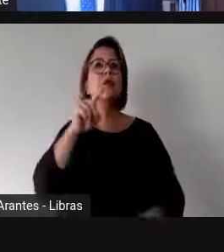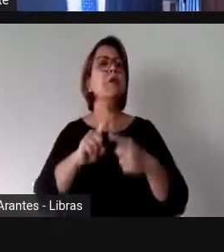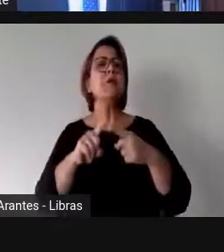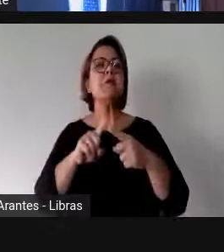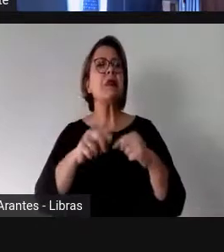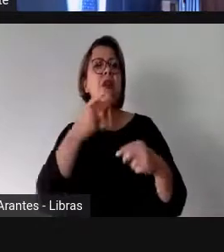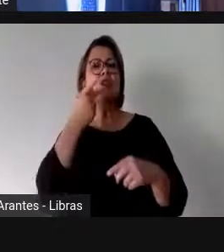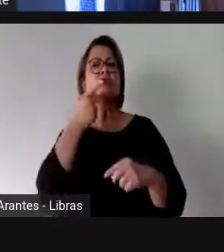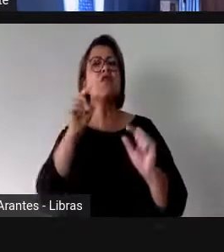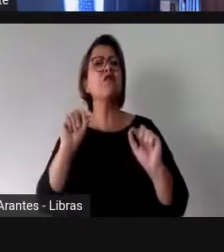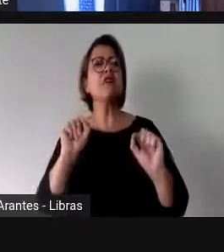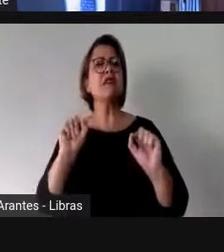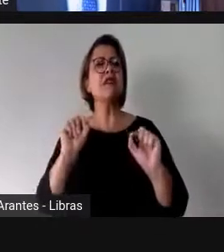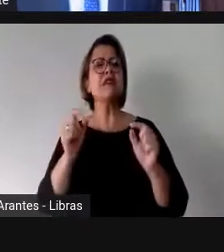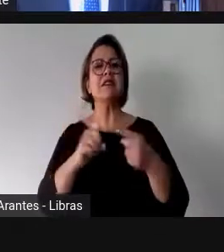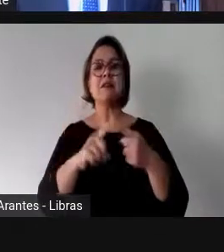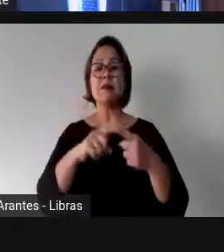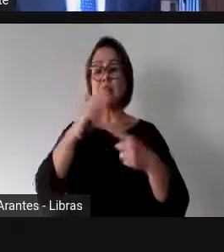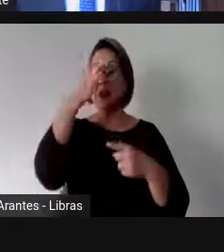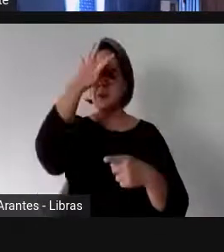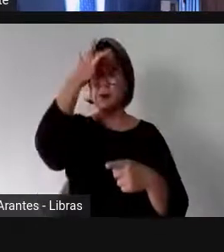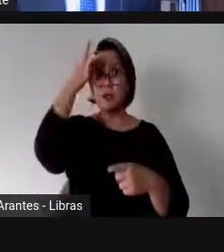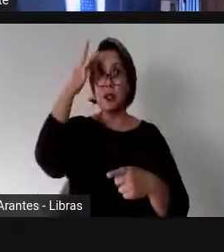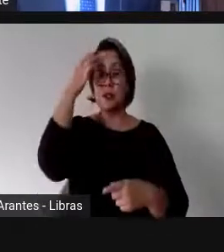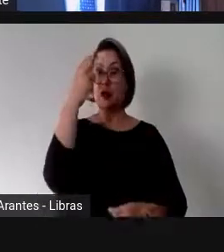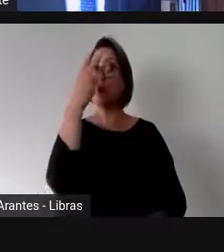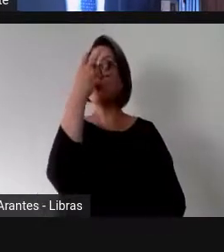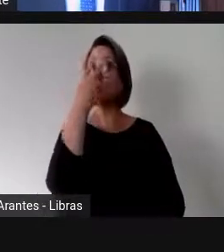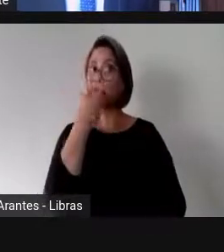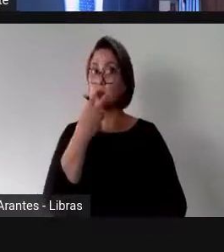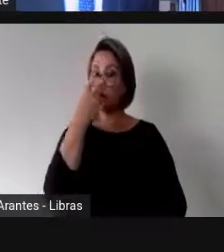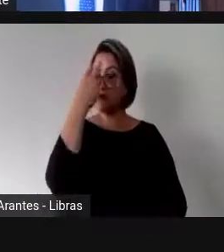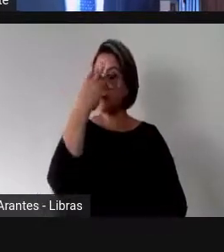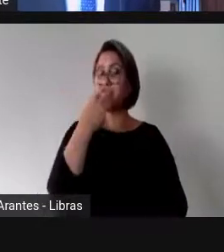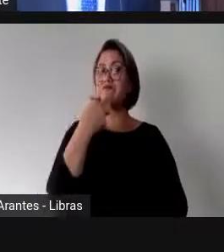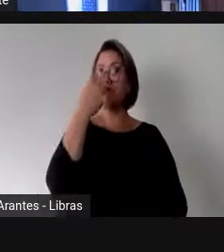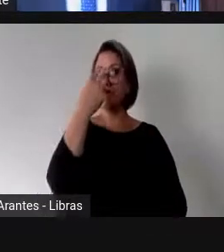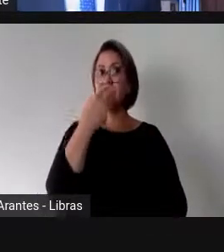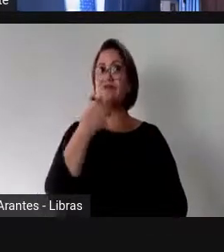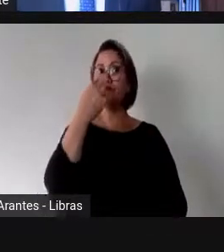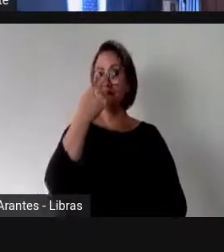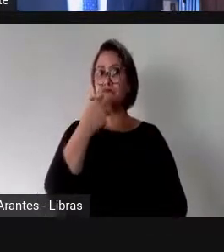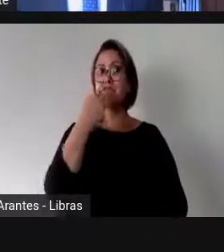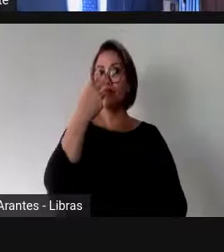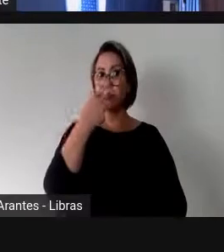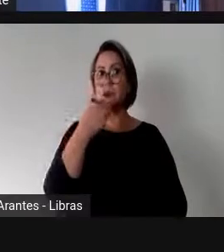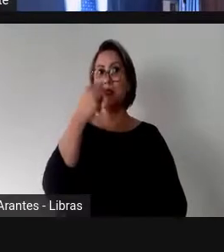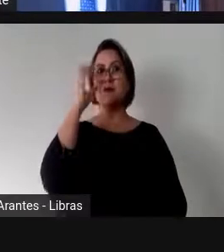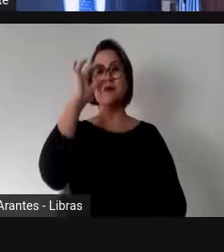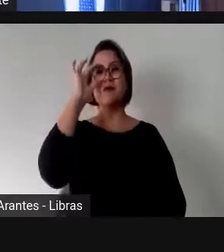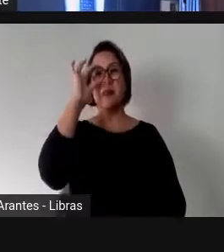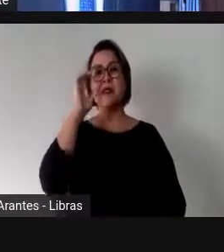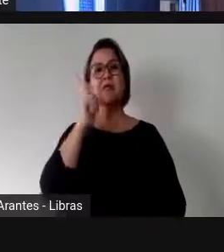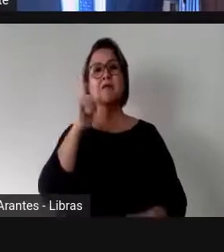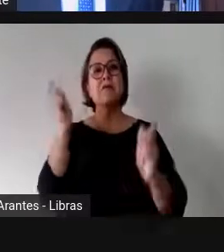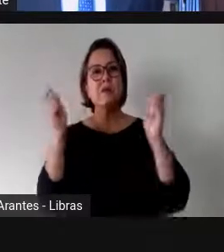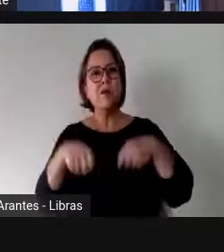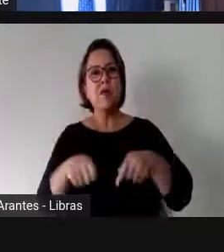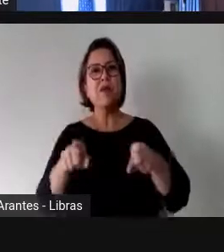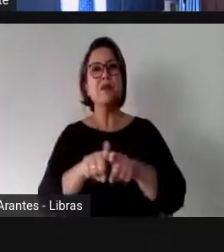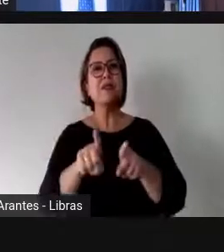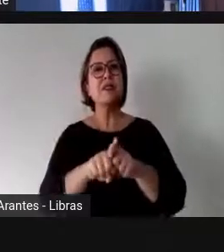que as pessoas que nos acompanham com dificuldades visuais possam tentar me